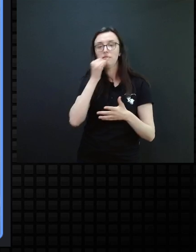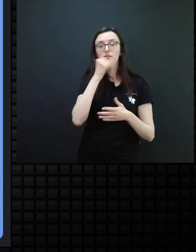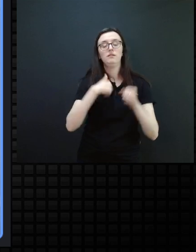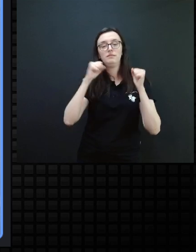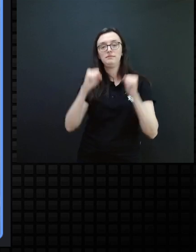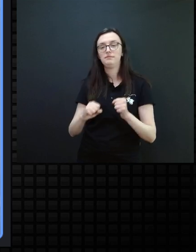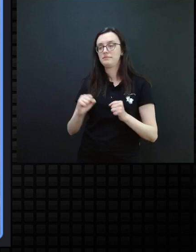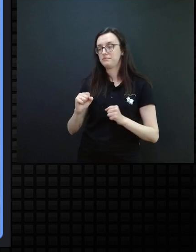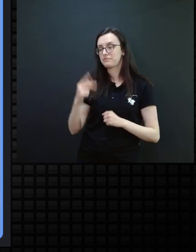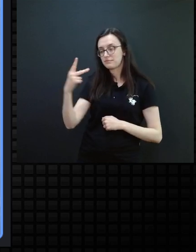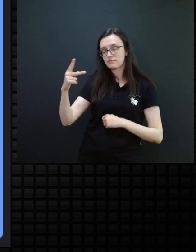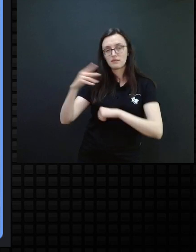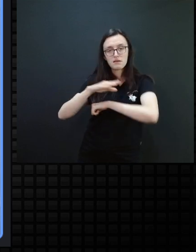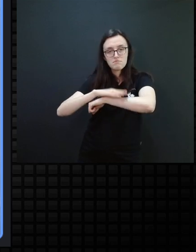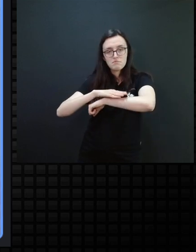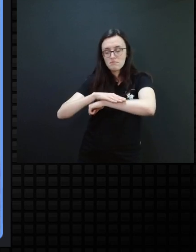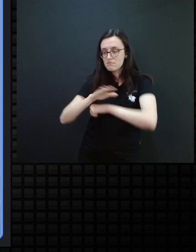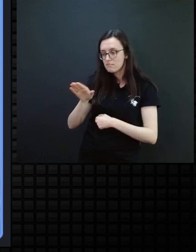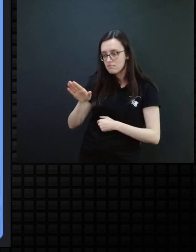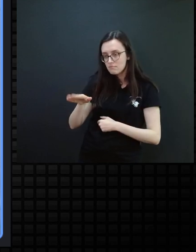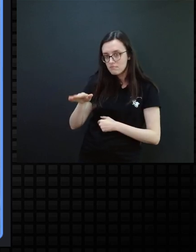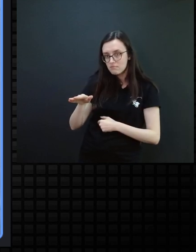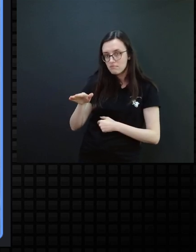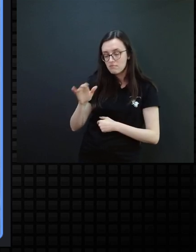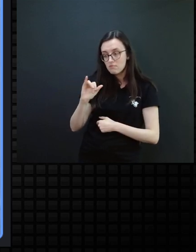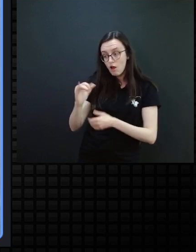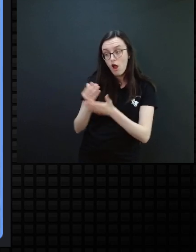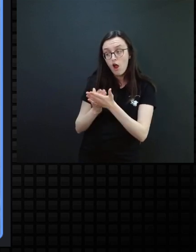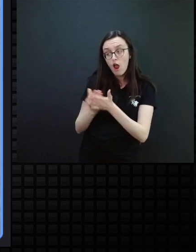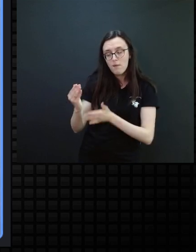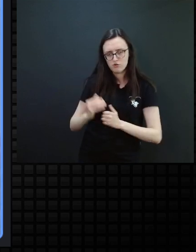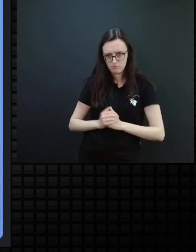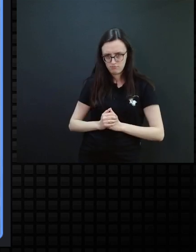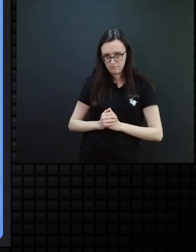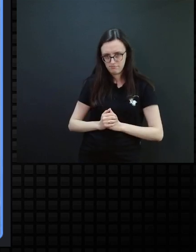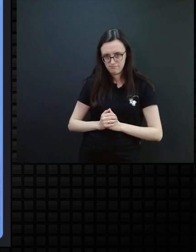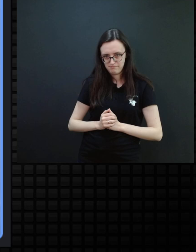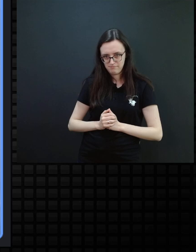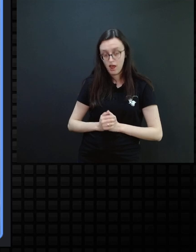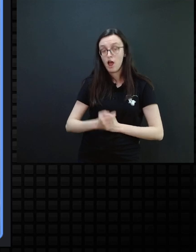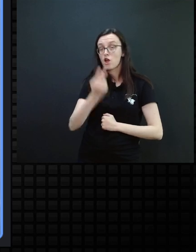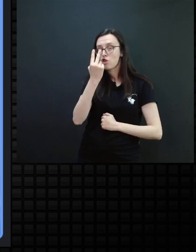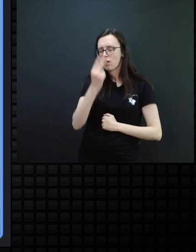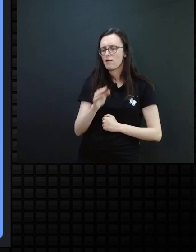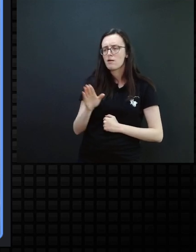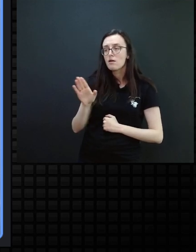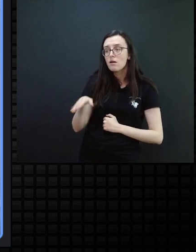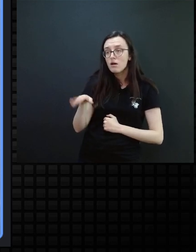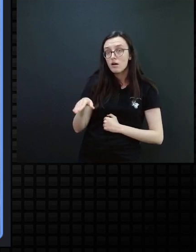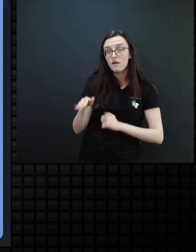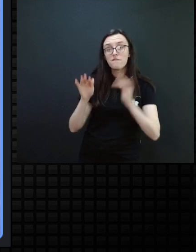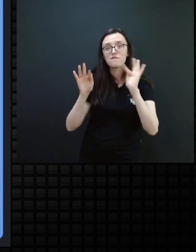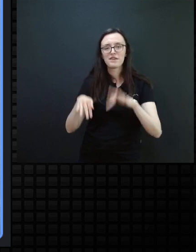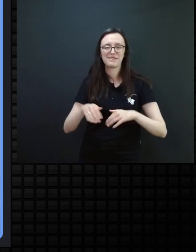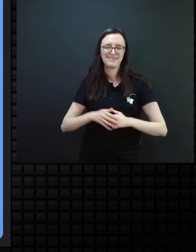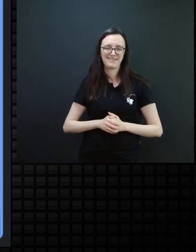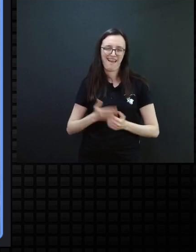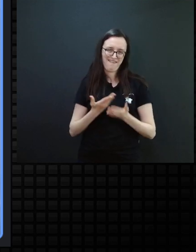dar um toque no bracinho da criança dizendo que começou a aula e dois toques quando acaba.